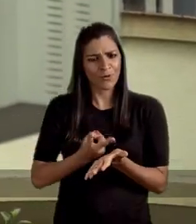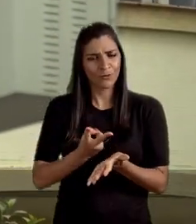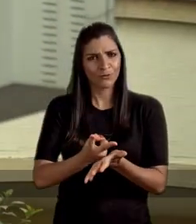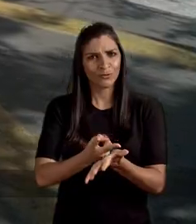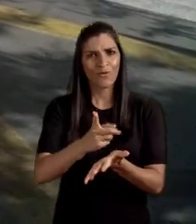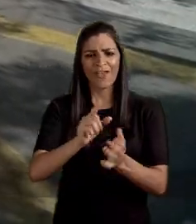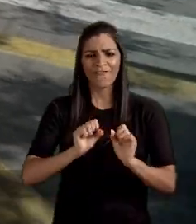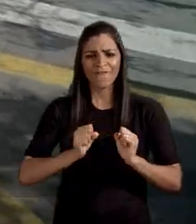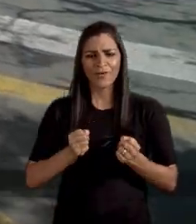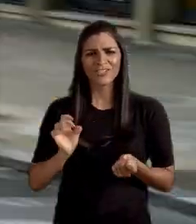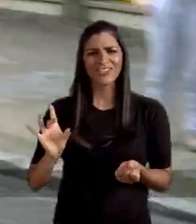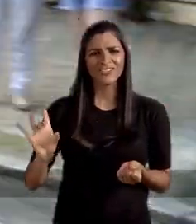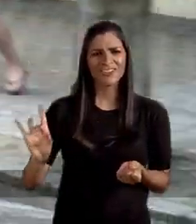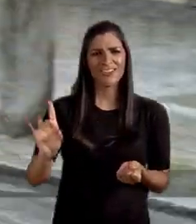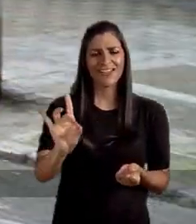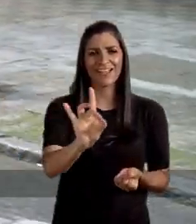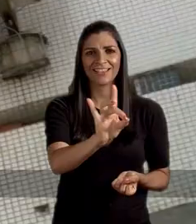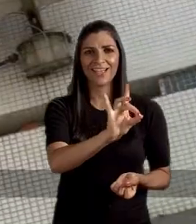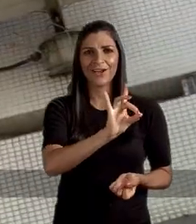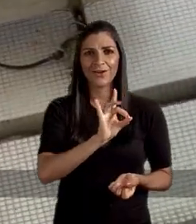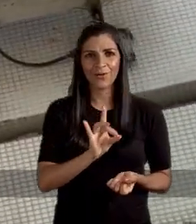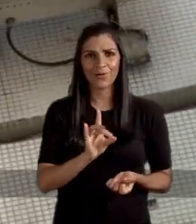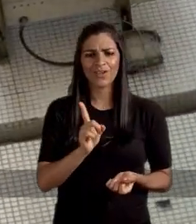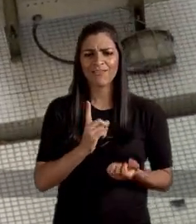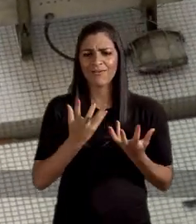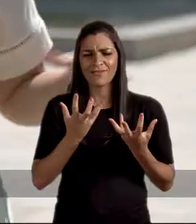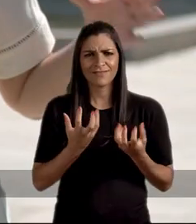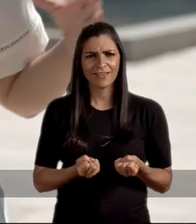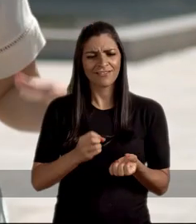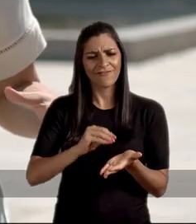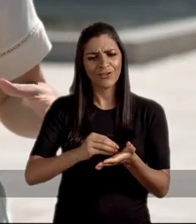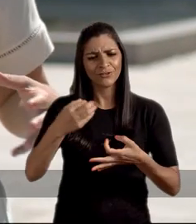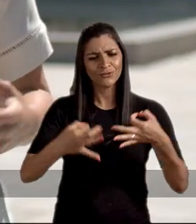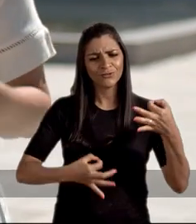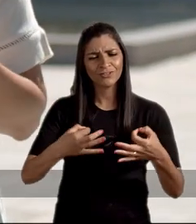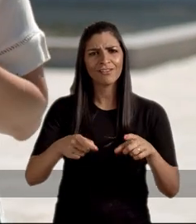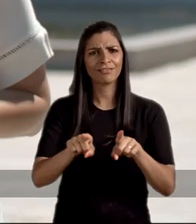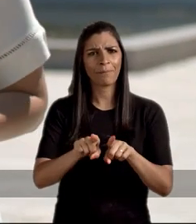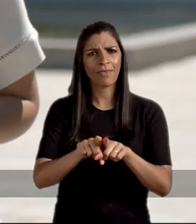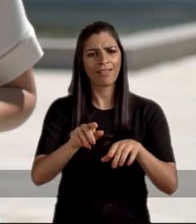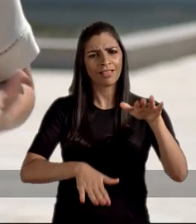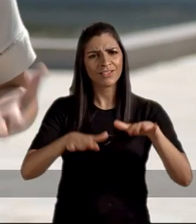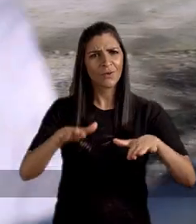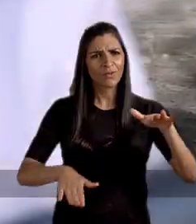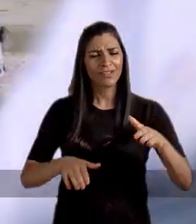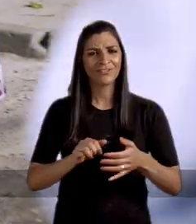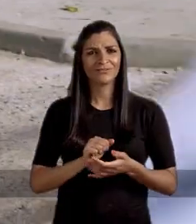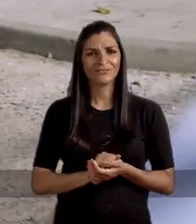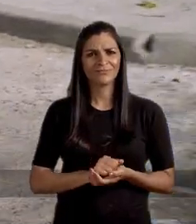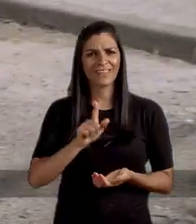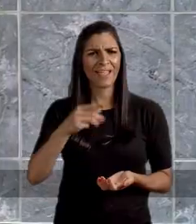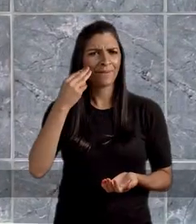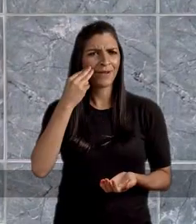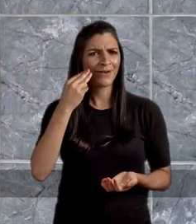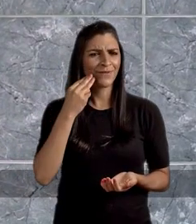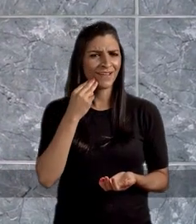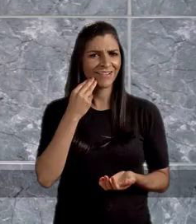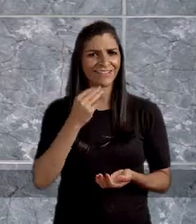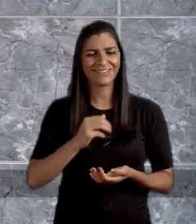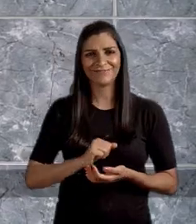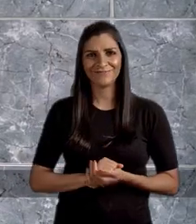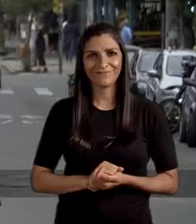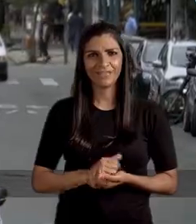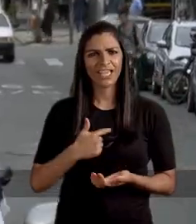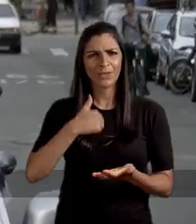que me faz seguir em frente é a força de cada uma e cada um de vocês que não se conformam com as injustiças e as desigualdades. Tem Malu na